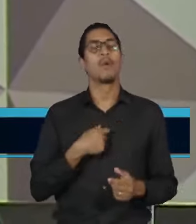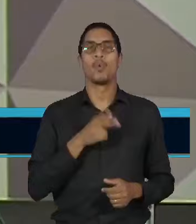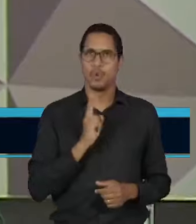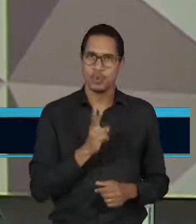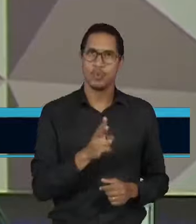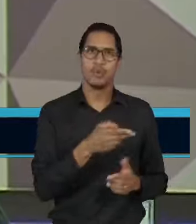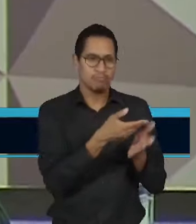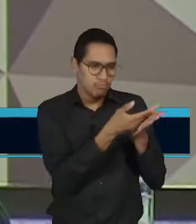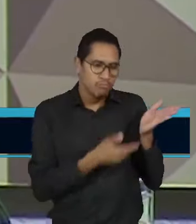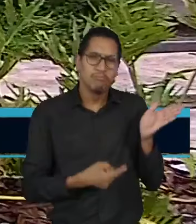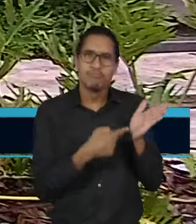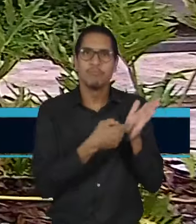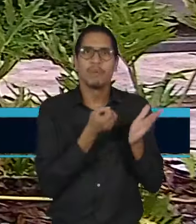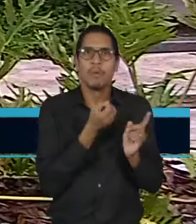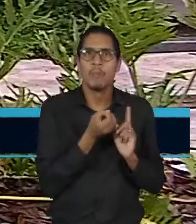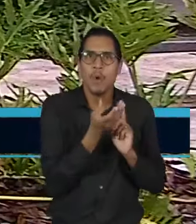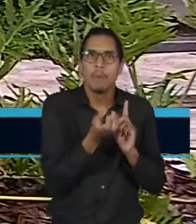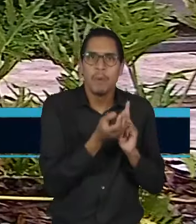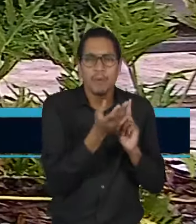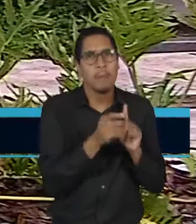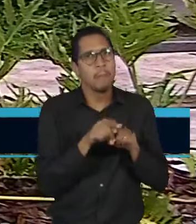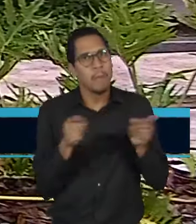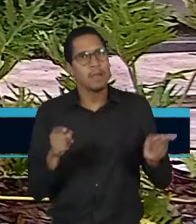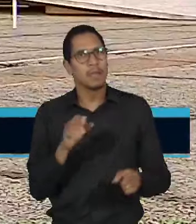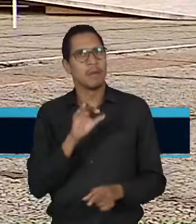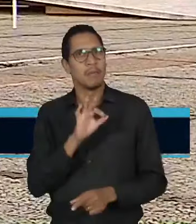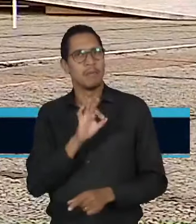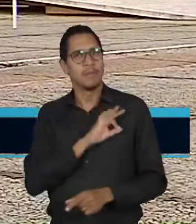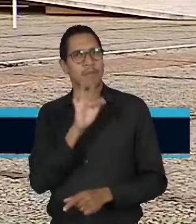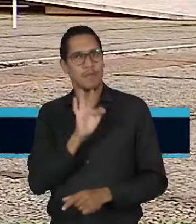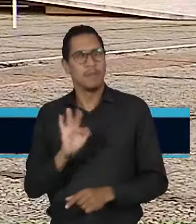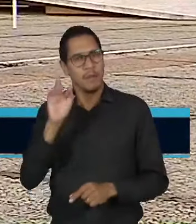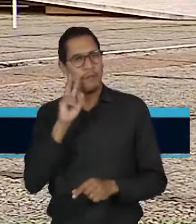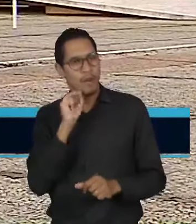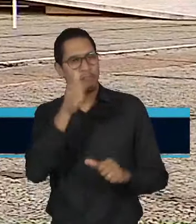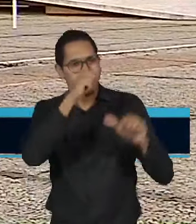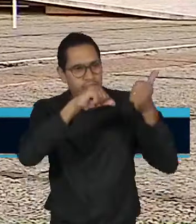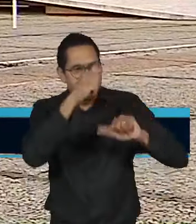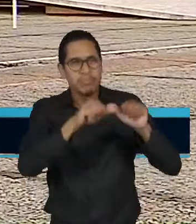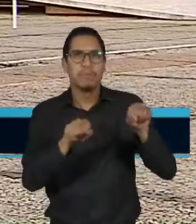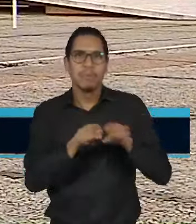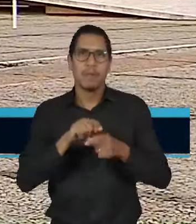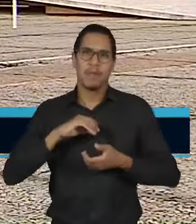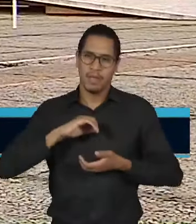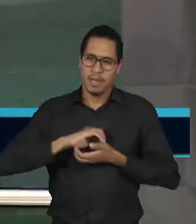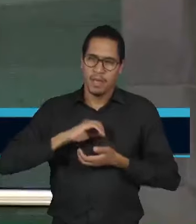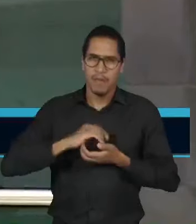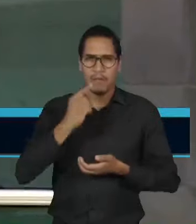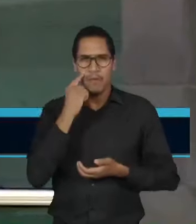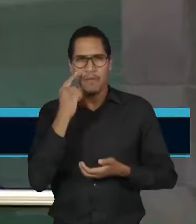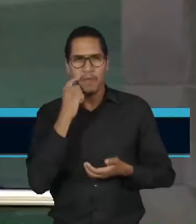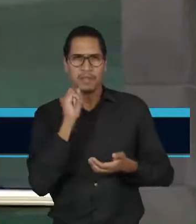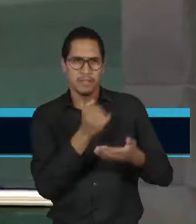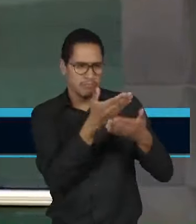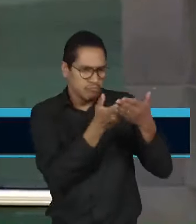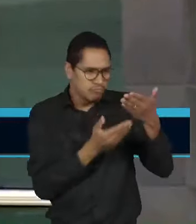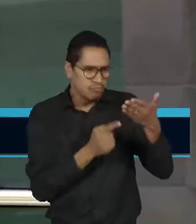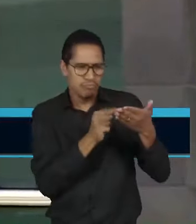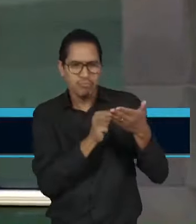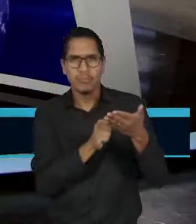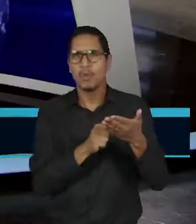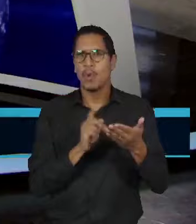mas a validade dele será analisada pela PF e pelo STF, que podem rescindir definitivamente o acordo.